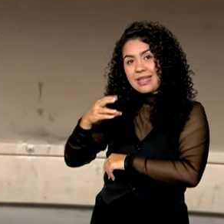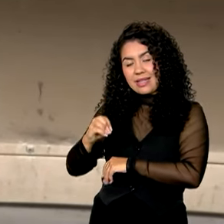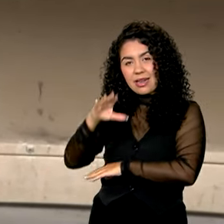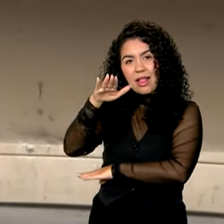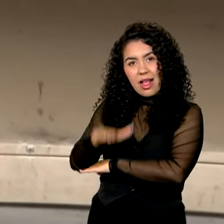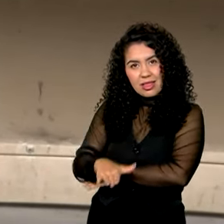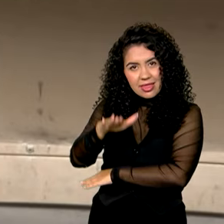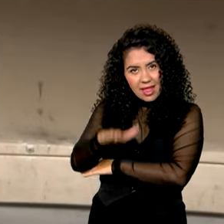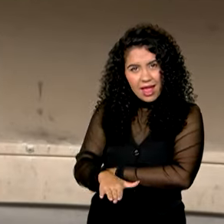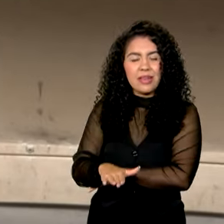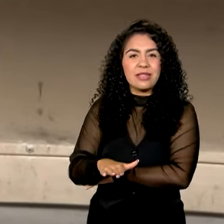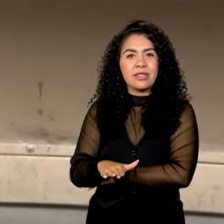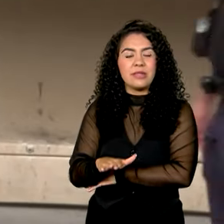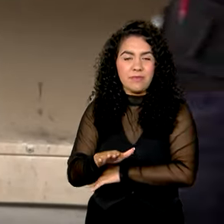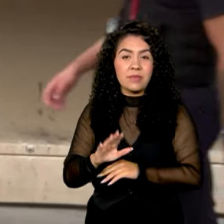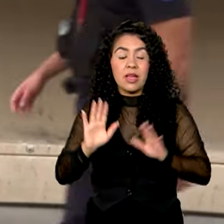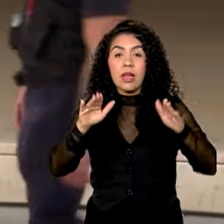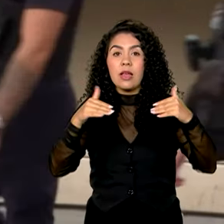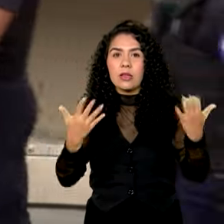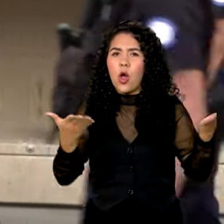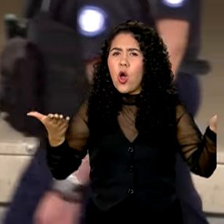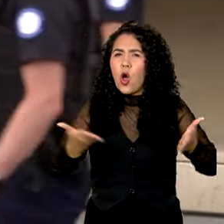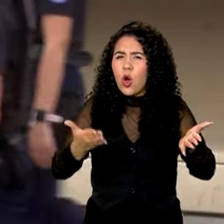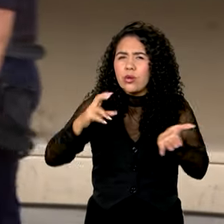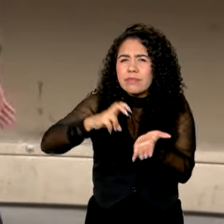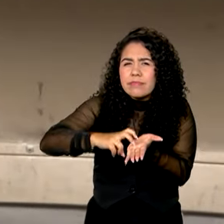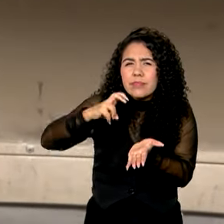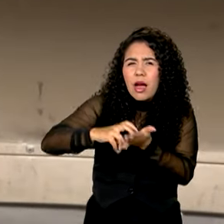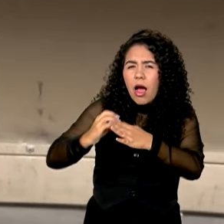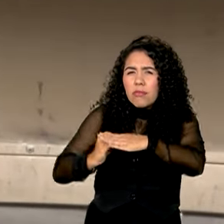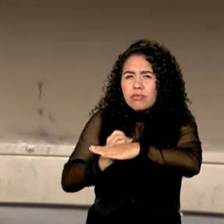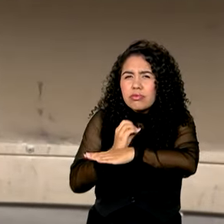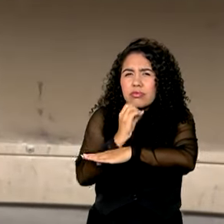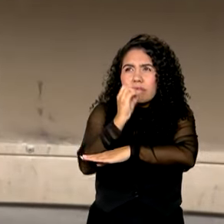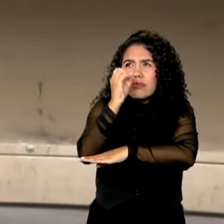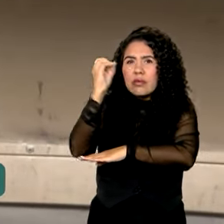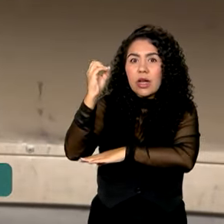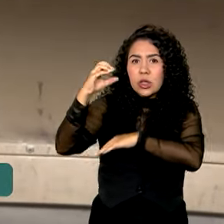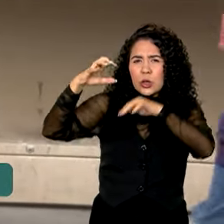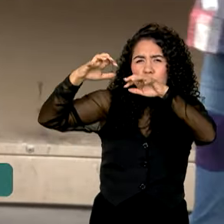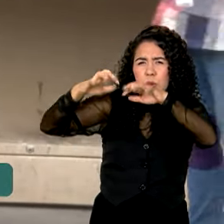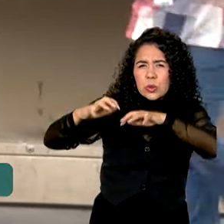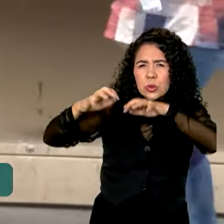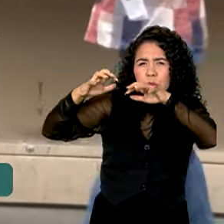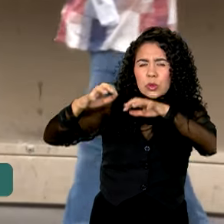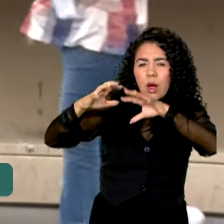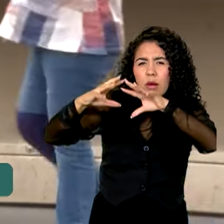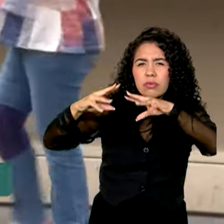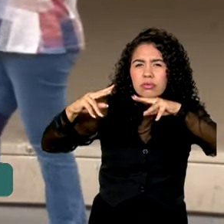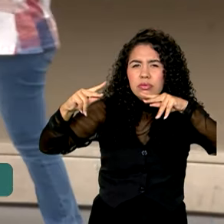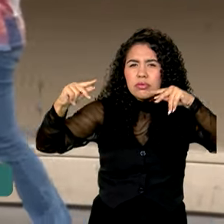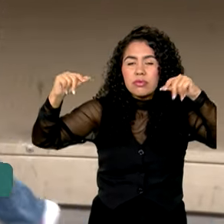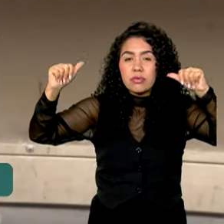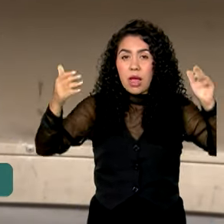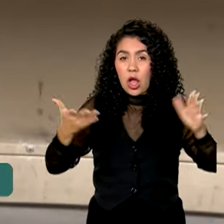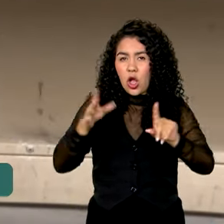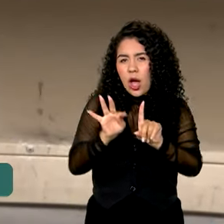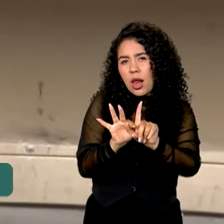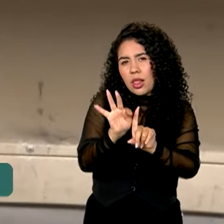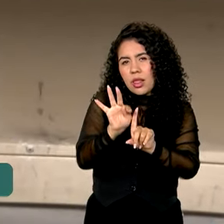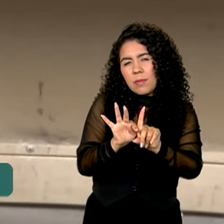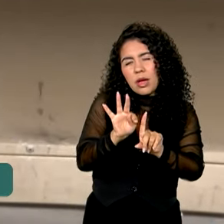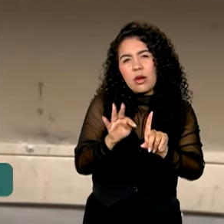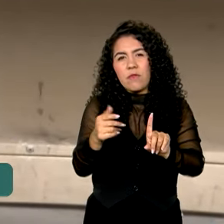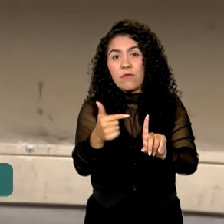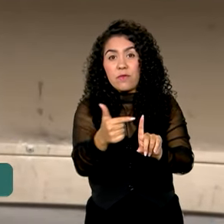ao horário de Brasília. O dia amanheceu bastante chuvoso, mas a chuva deu uma trégua e a temperatura agora está na casa dos